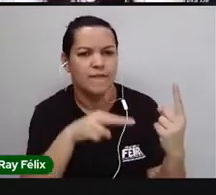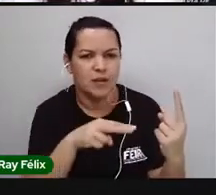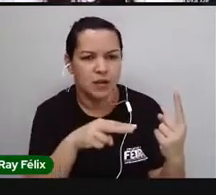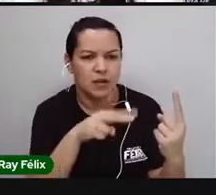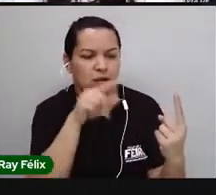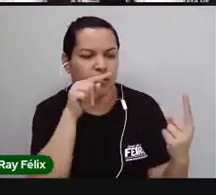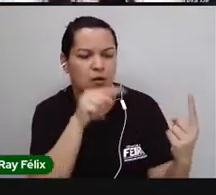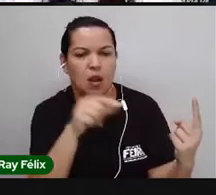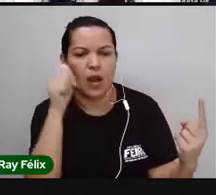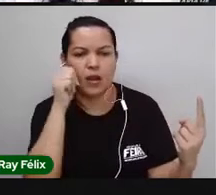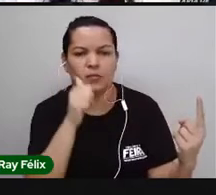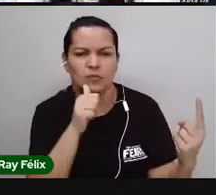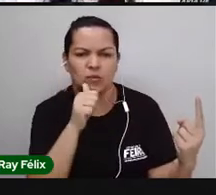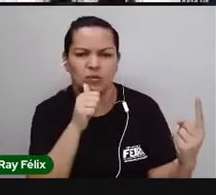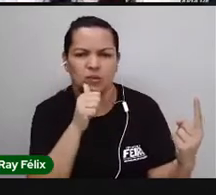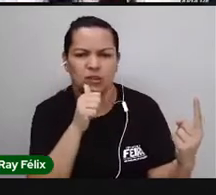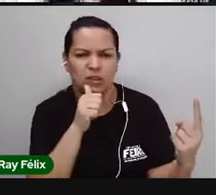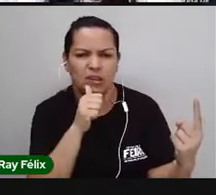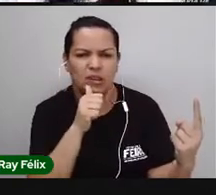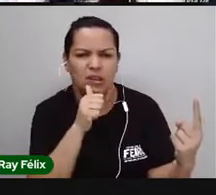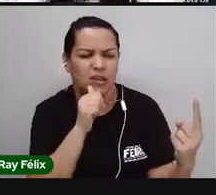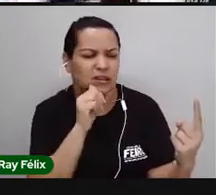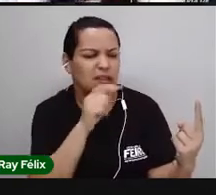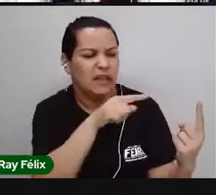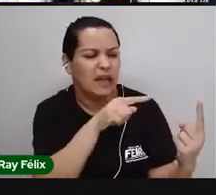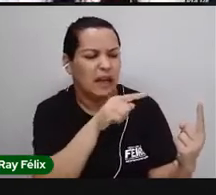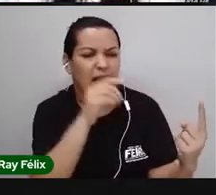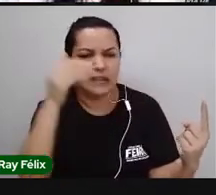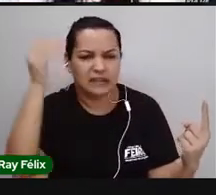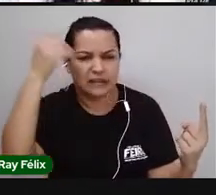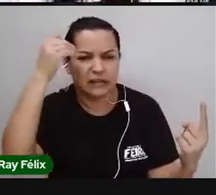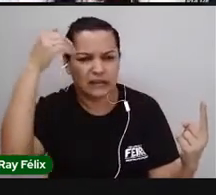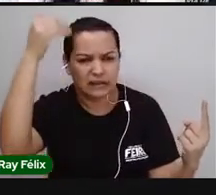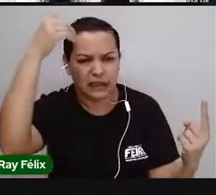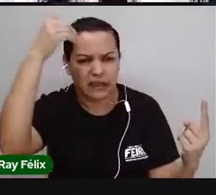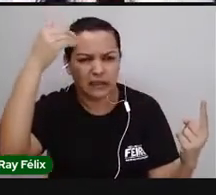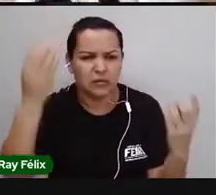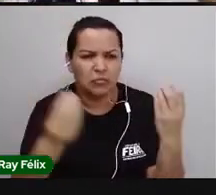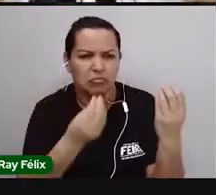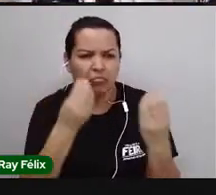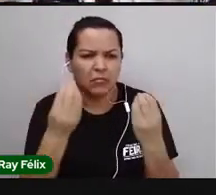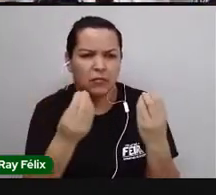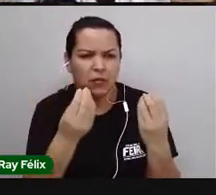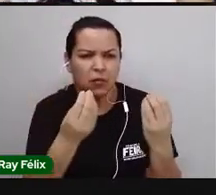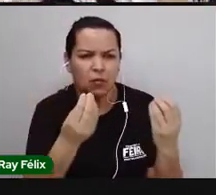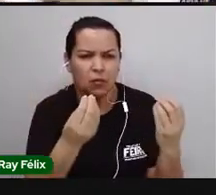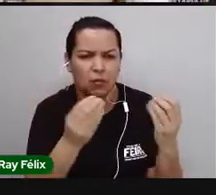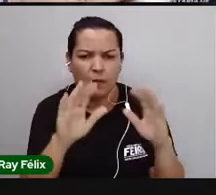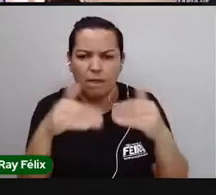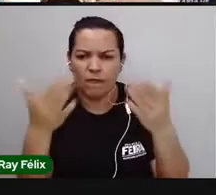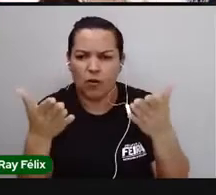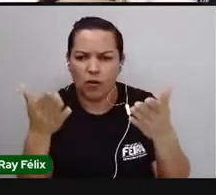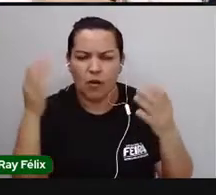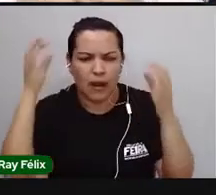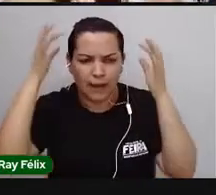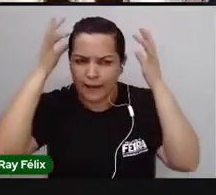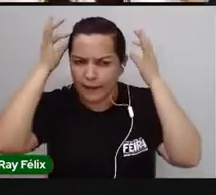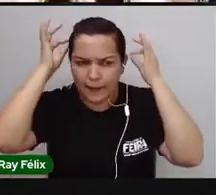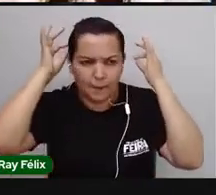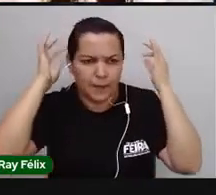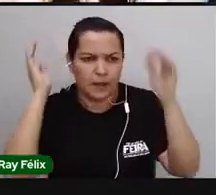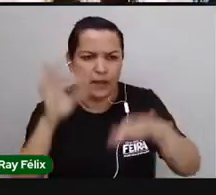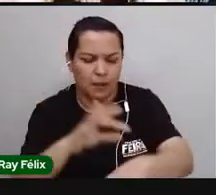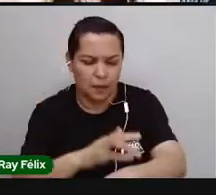mulher, como é que a gente, o é tem por dentro, né? Então, por fora nós temos cabelo, nossa